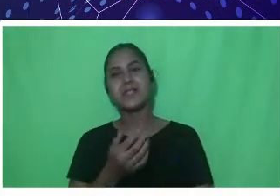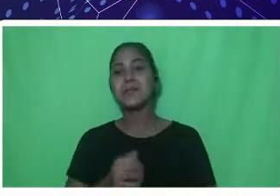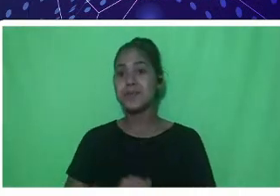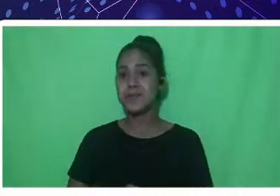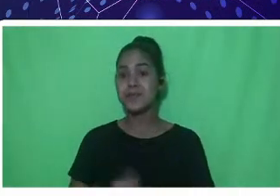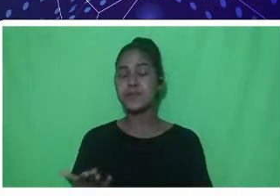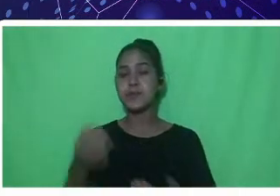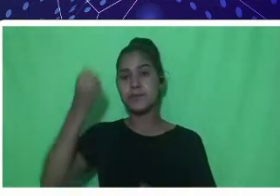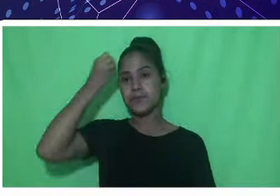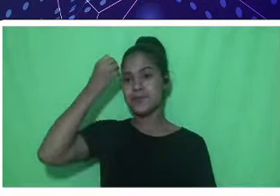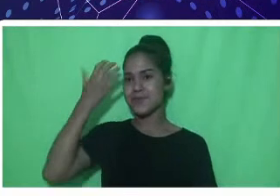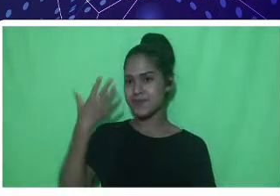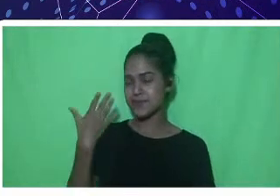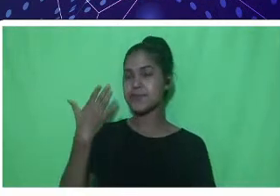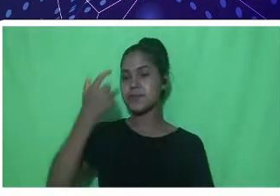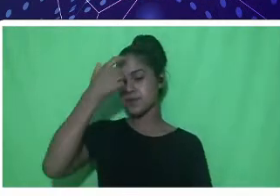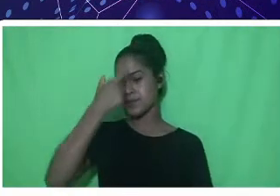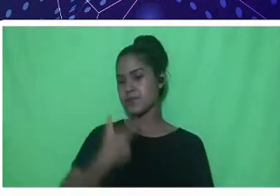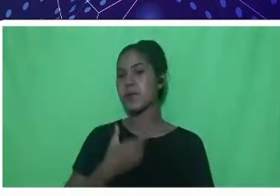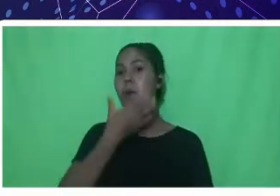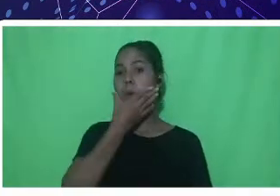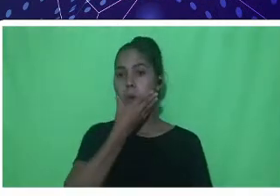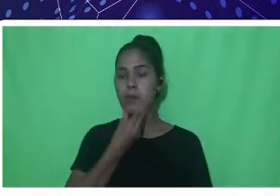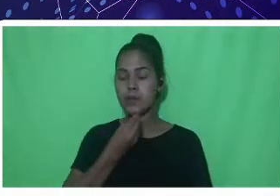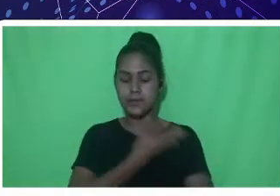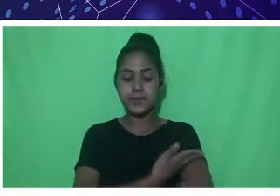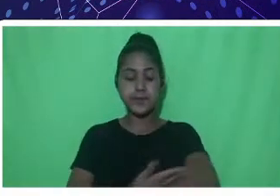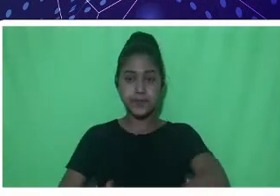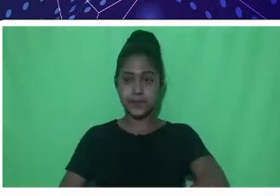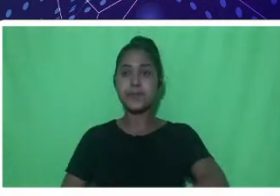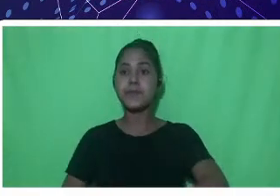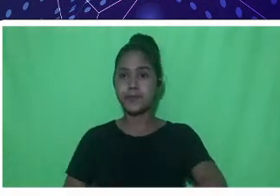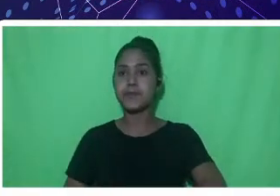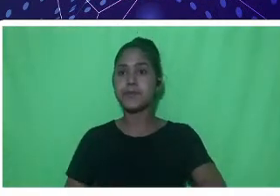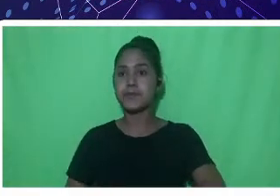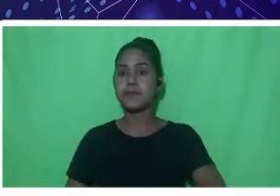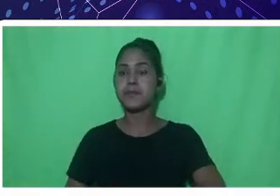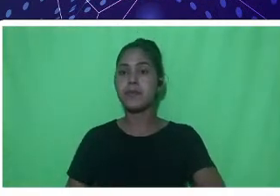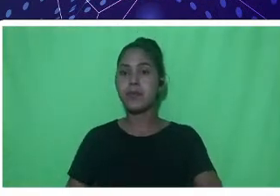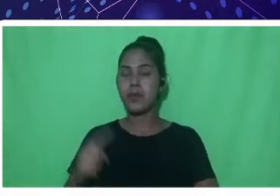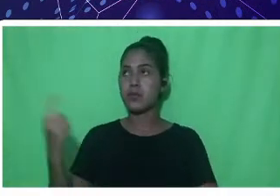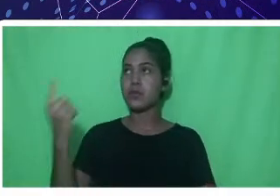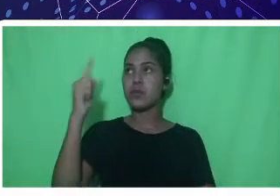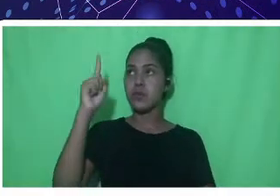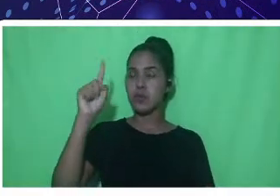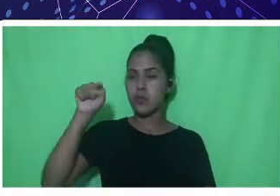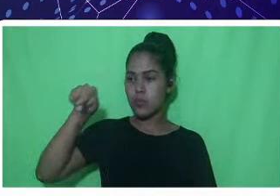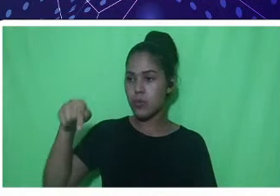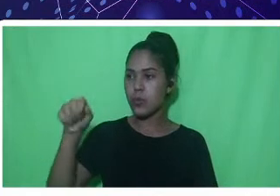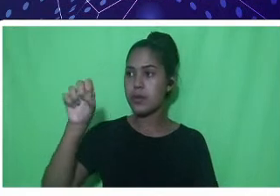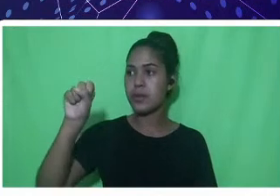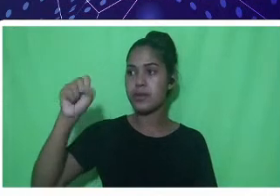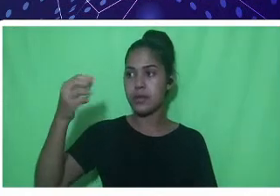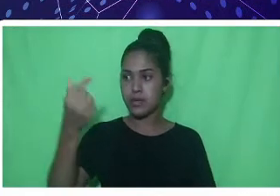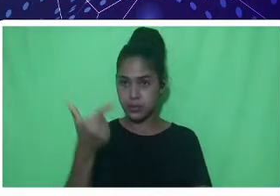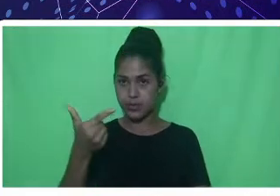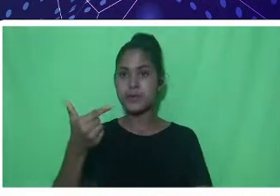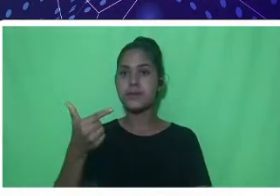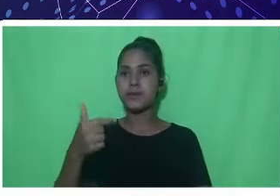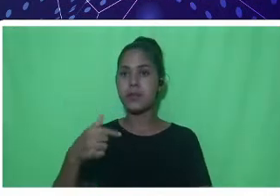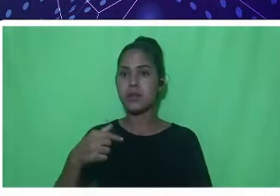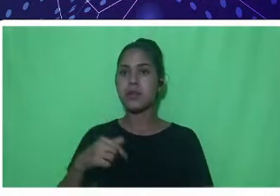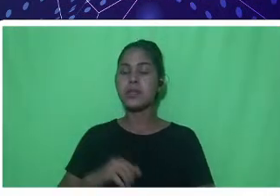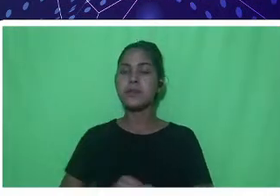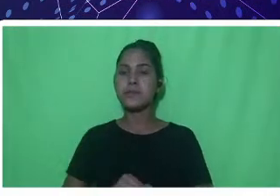eu sou homem, branco, 1,82m, peso 93kg, né? Estou... Meu